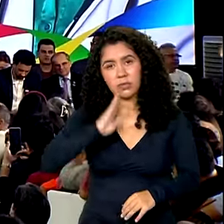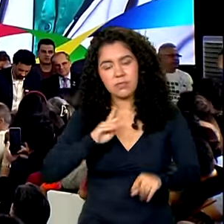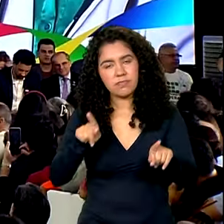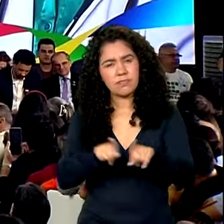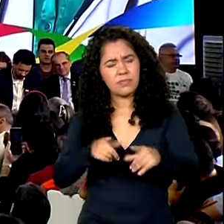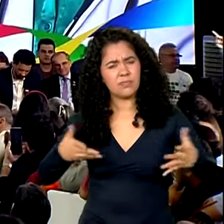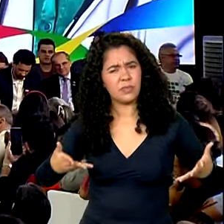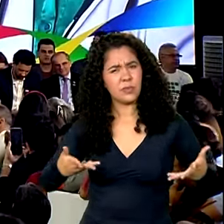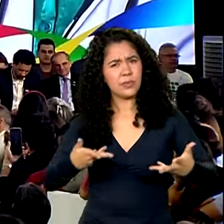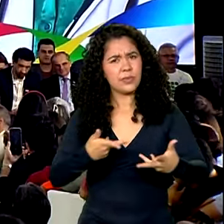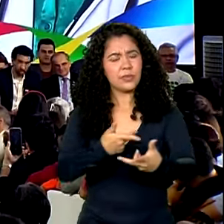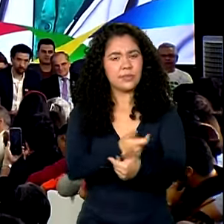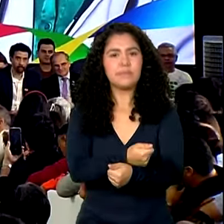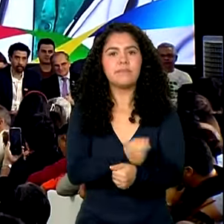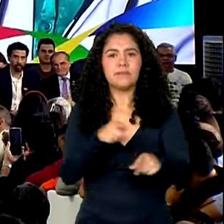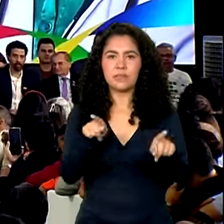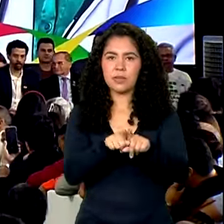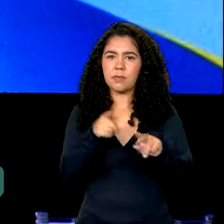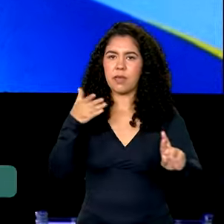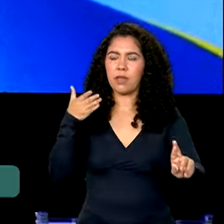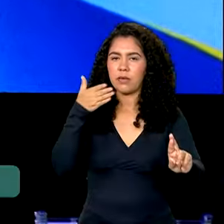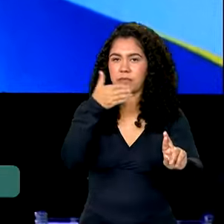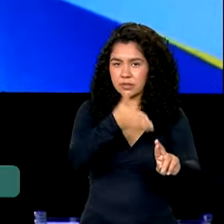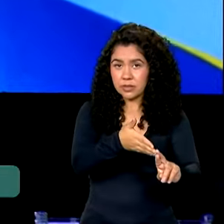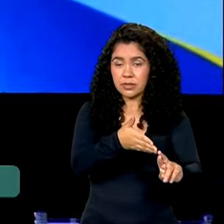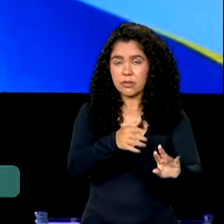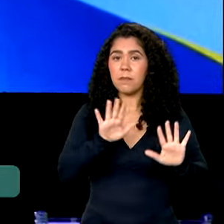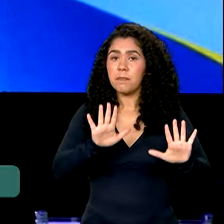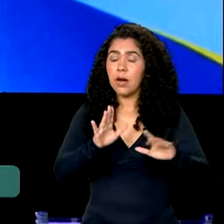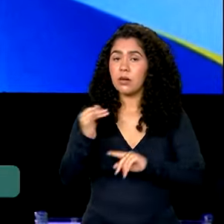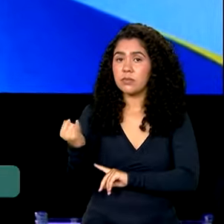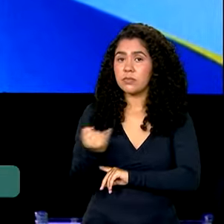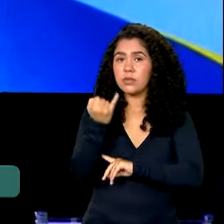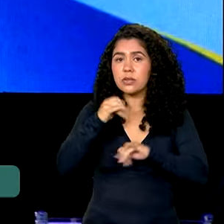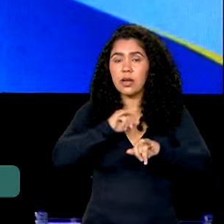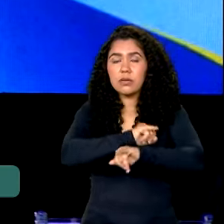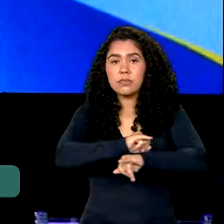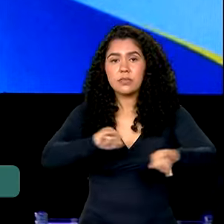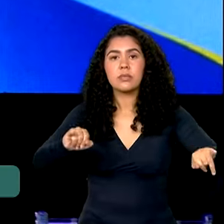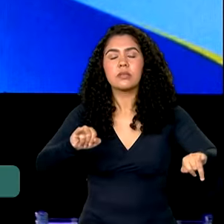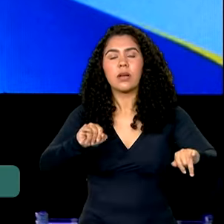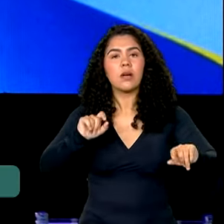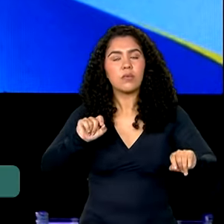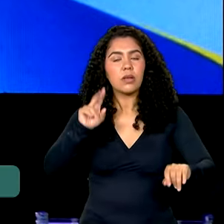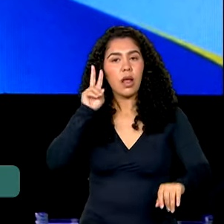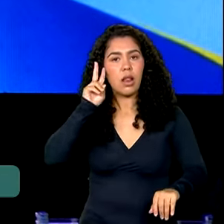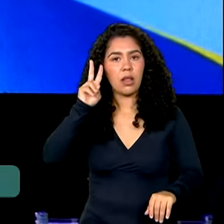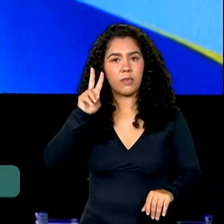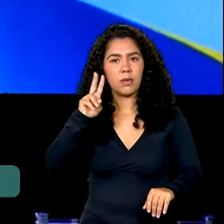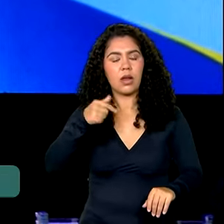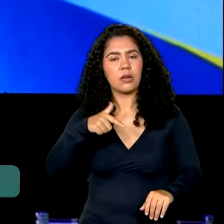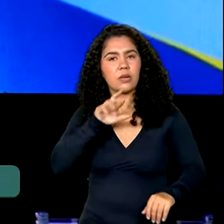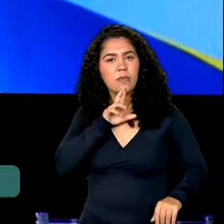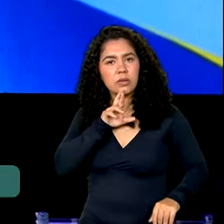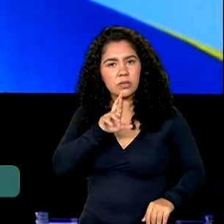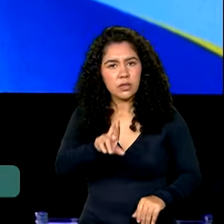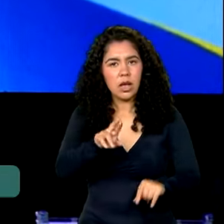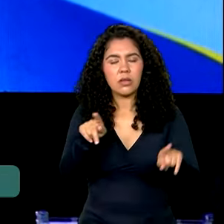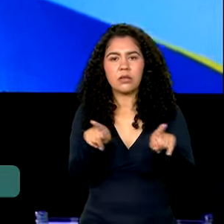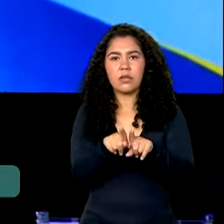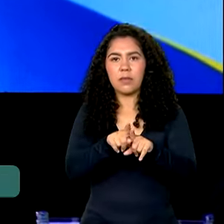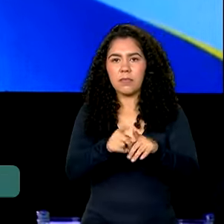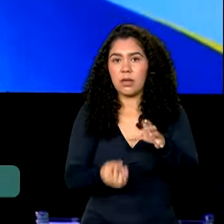qualidade e socialmente referenciada. É muito importante lembrar que como resultado de toda a expansão e inclusão da lei de